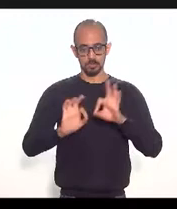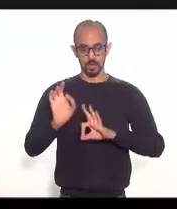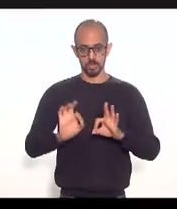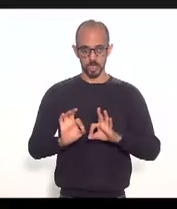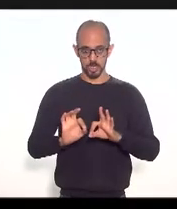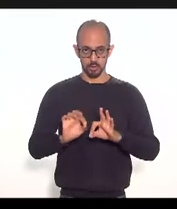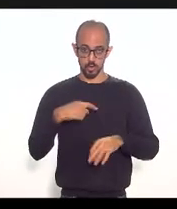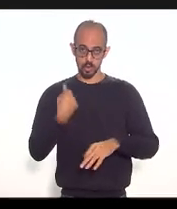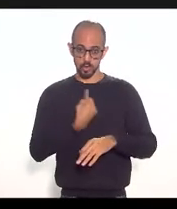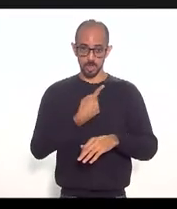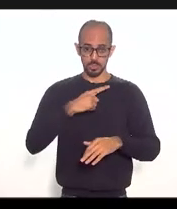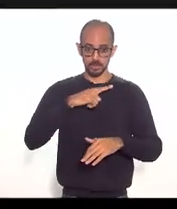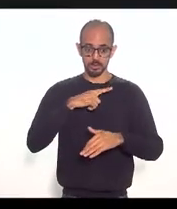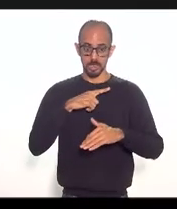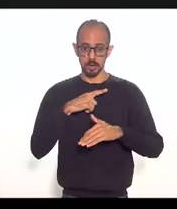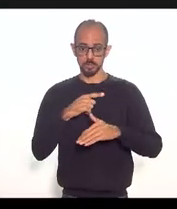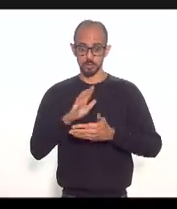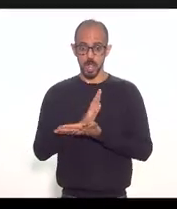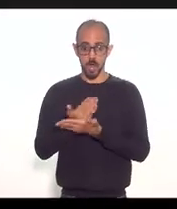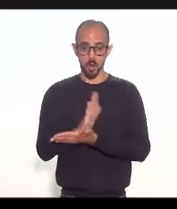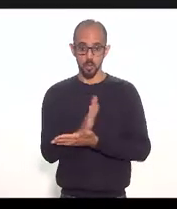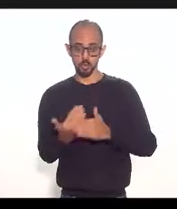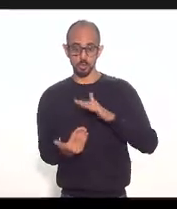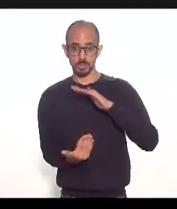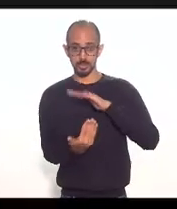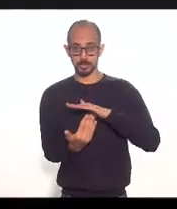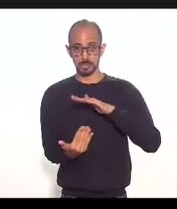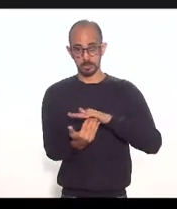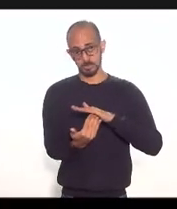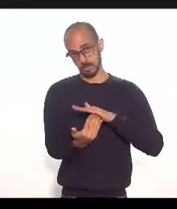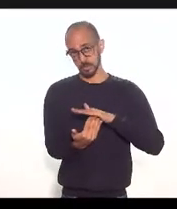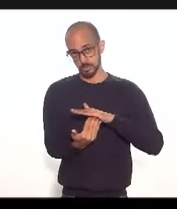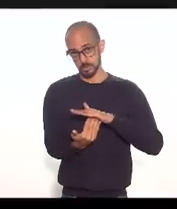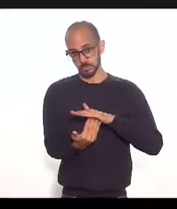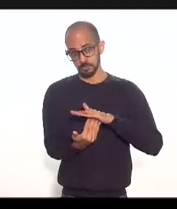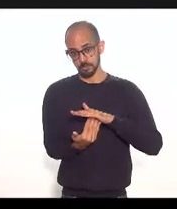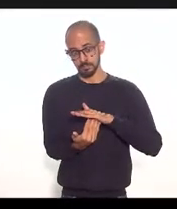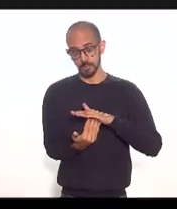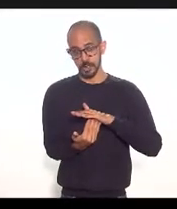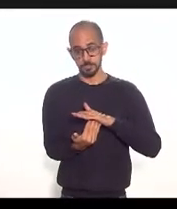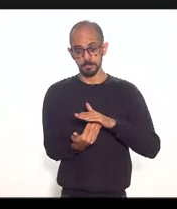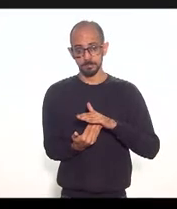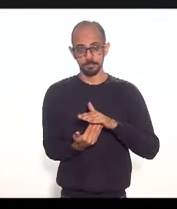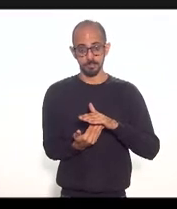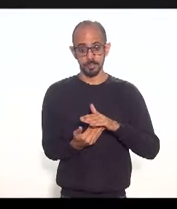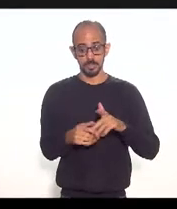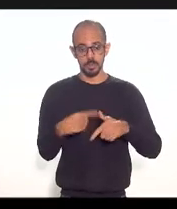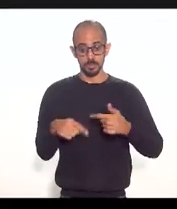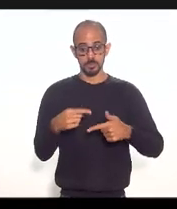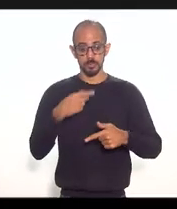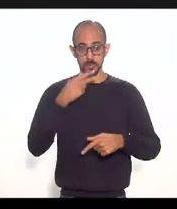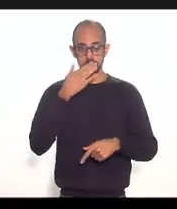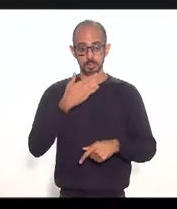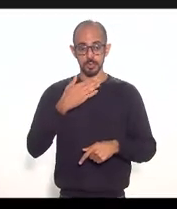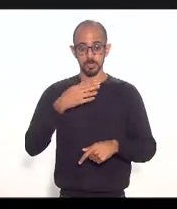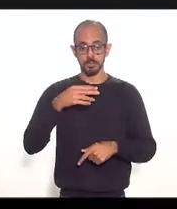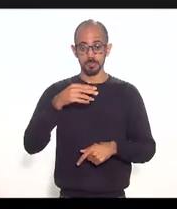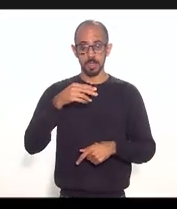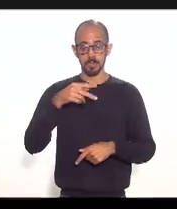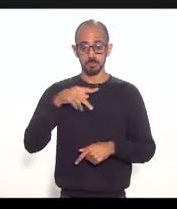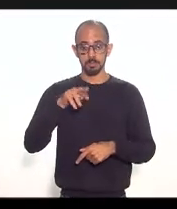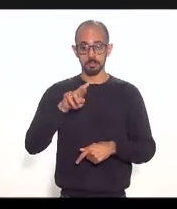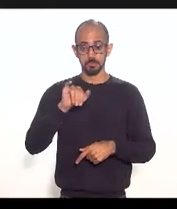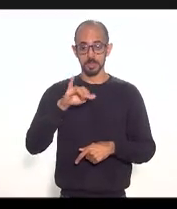limitações, deputado, que depois eu vou pedir para a Priscila Sacalem, da Secretaria de Fazenda, expor